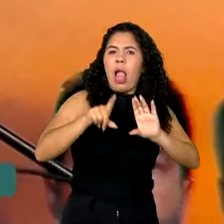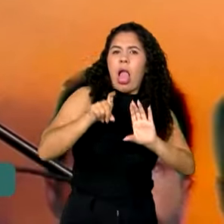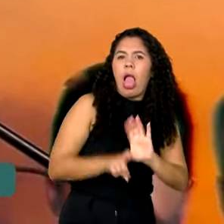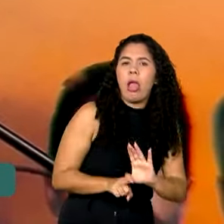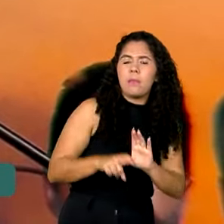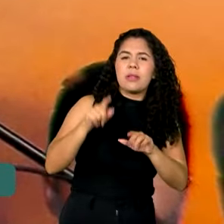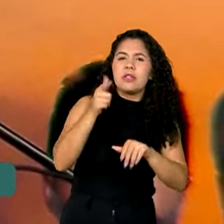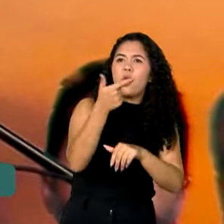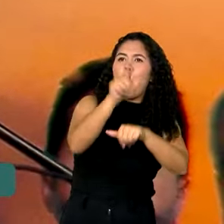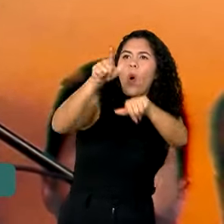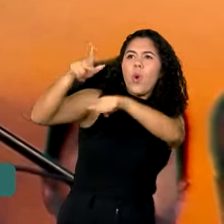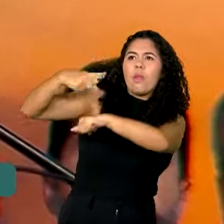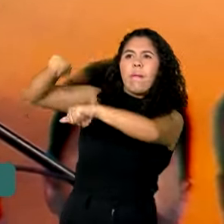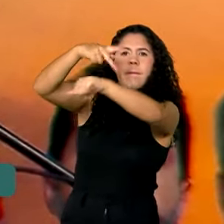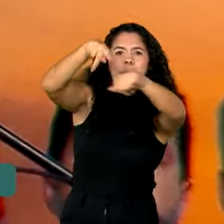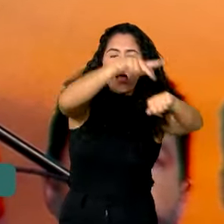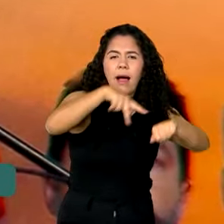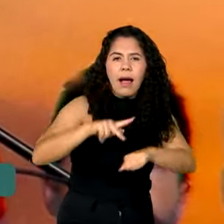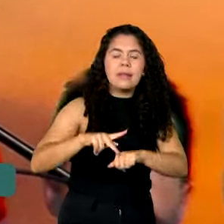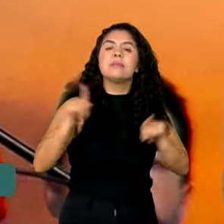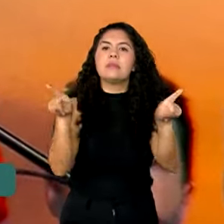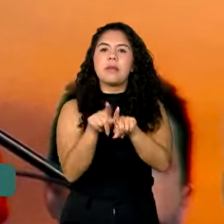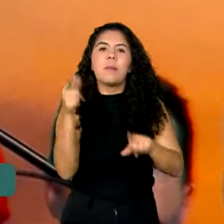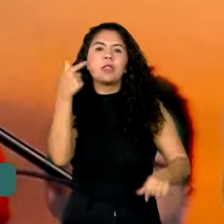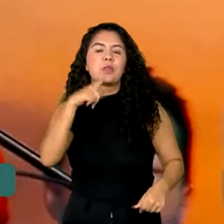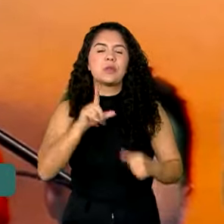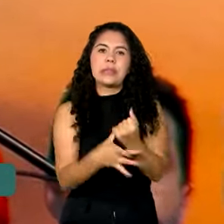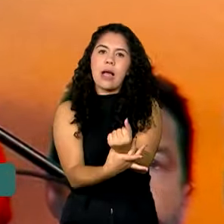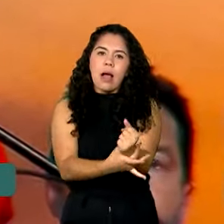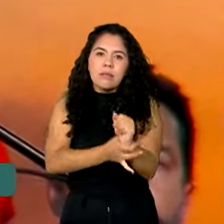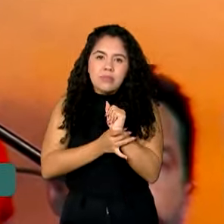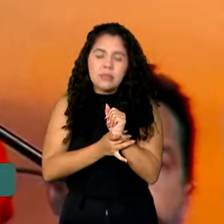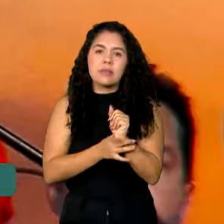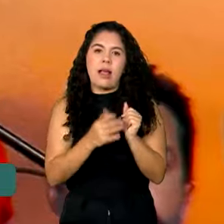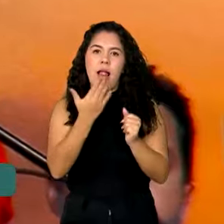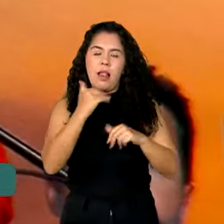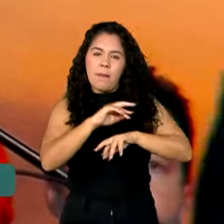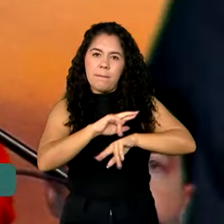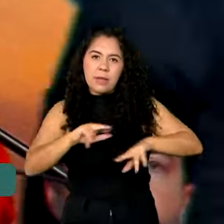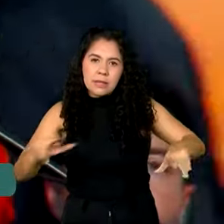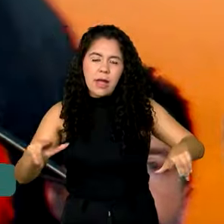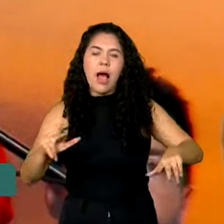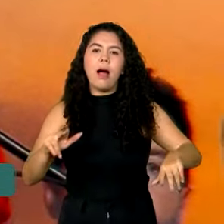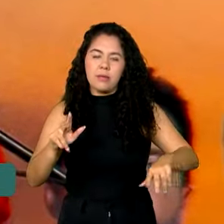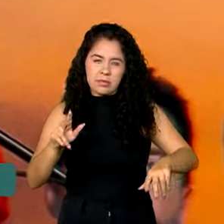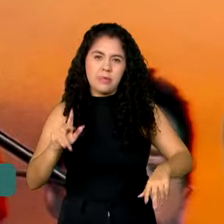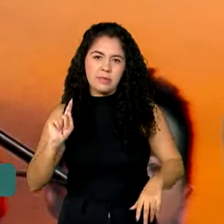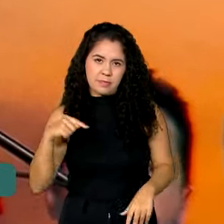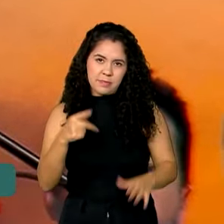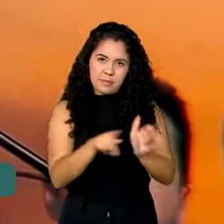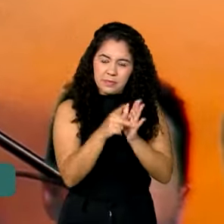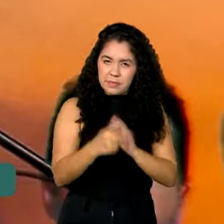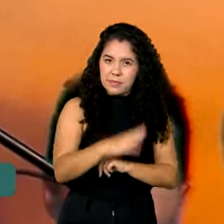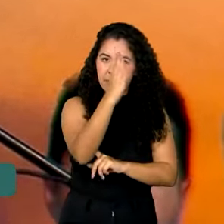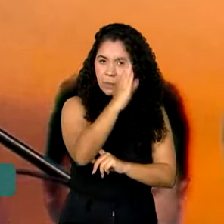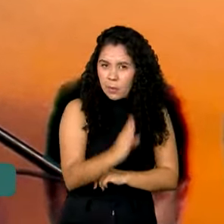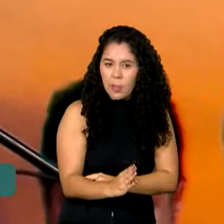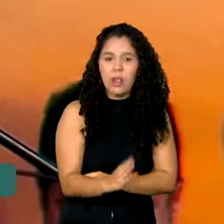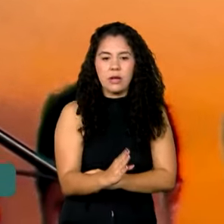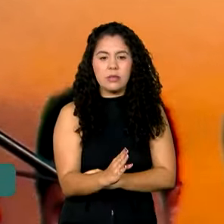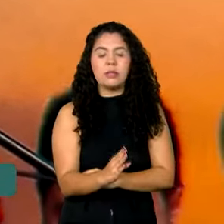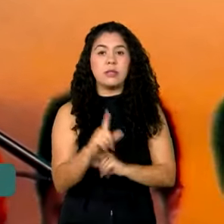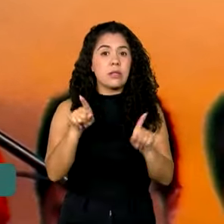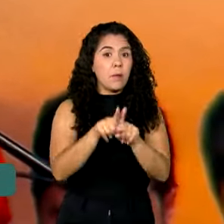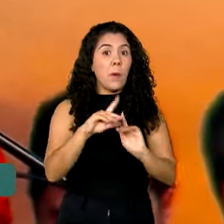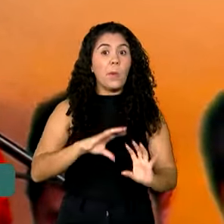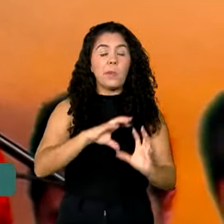garantir nossa segurança alimentar, a nossa vocação natural de alimentar brasileiras e brasileiros e